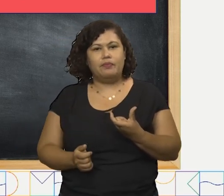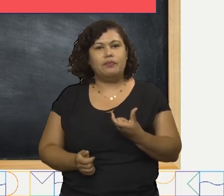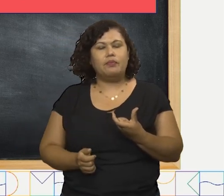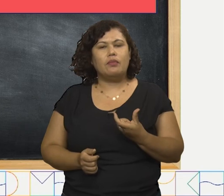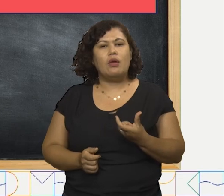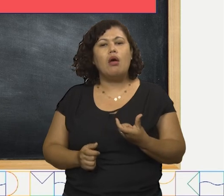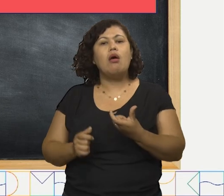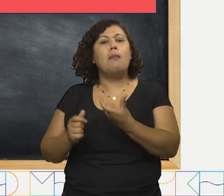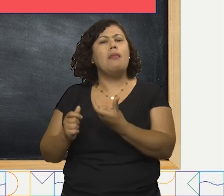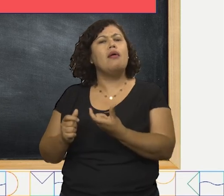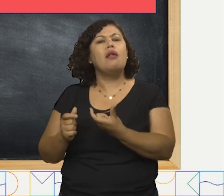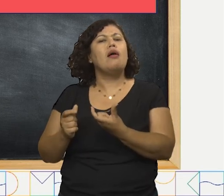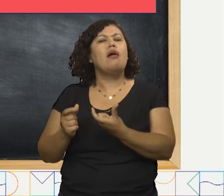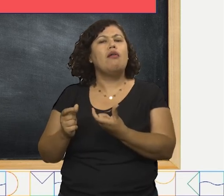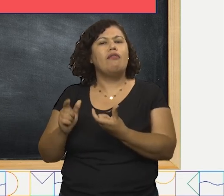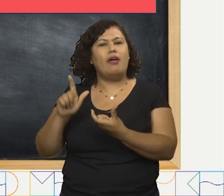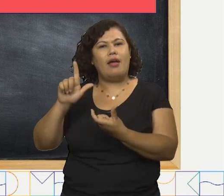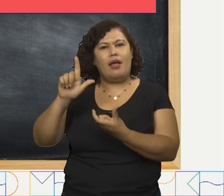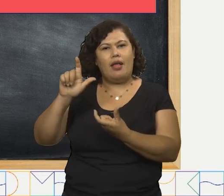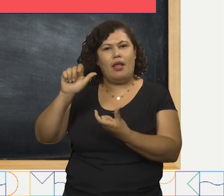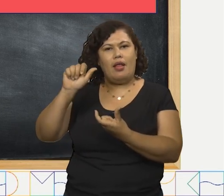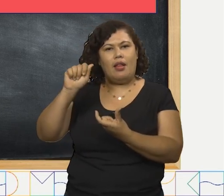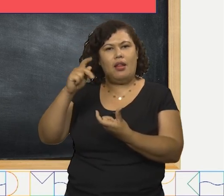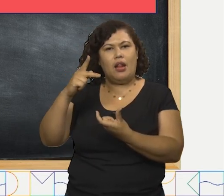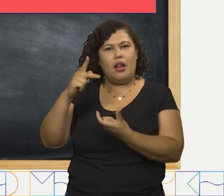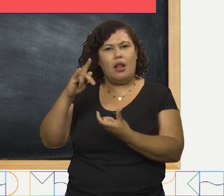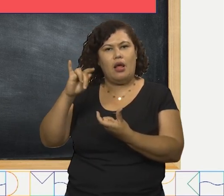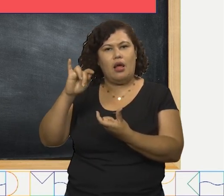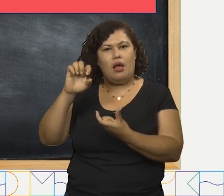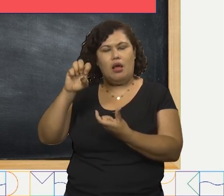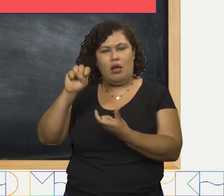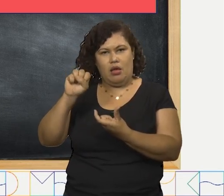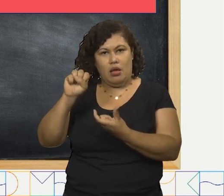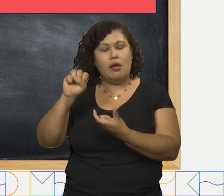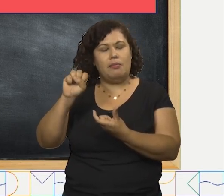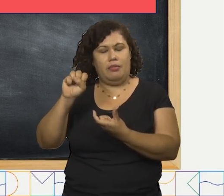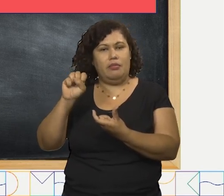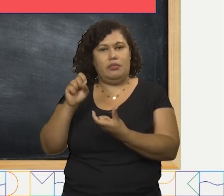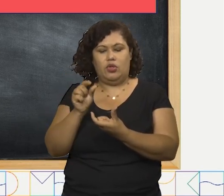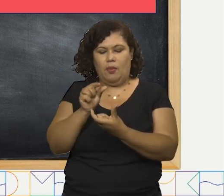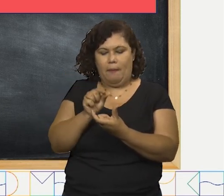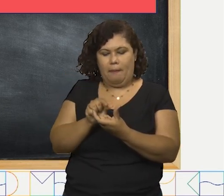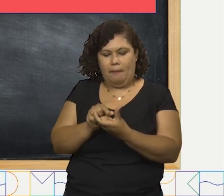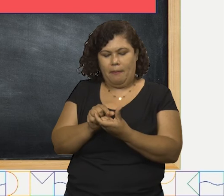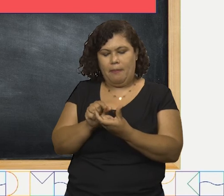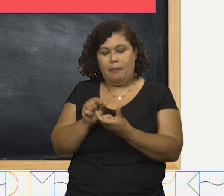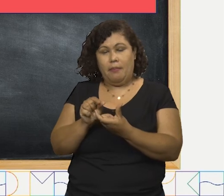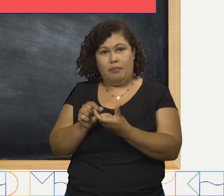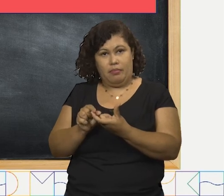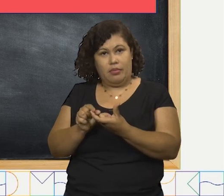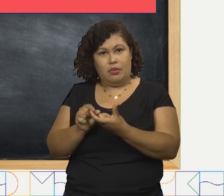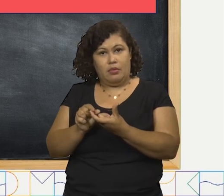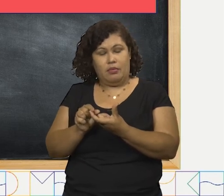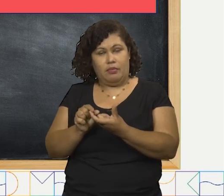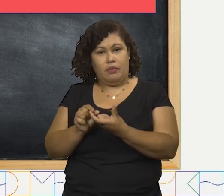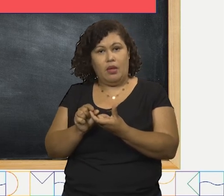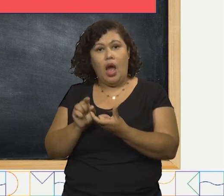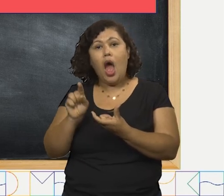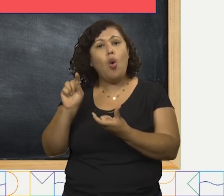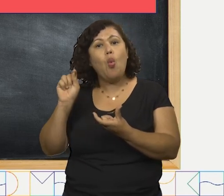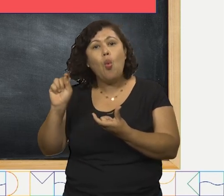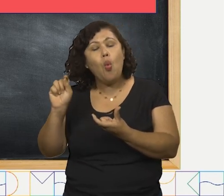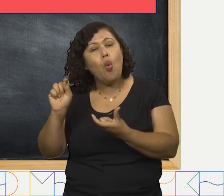Próximo exemplo de uma paroxítona é a palavra lápis. Ela é considerada